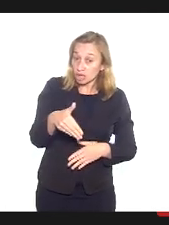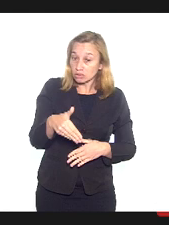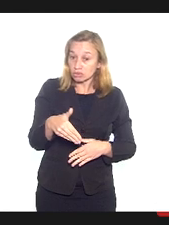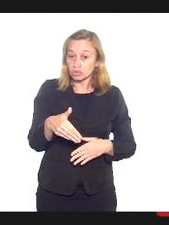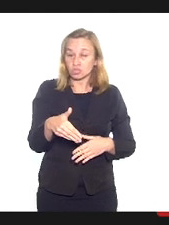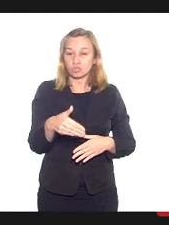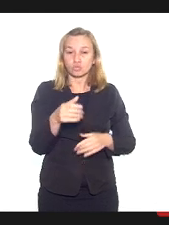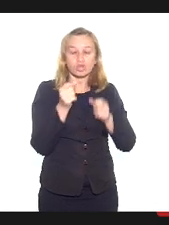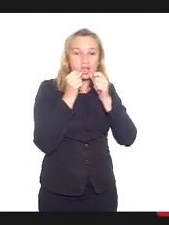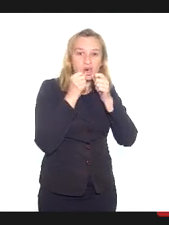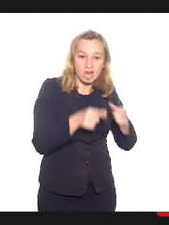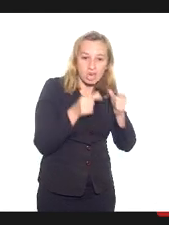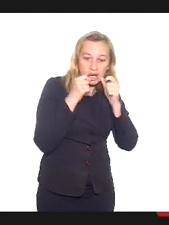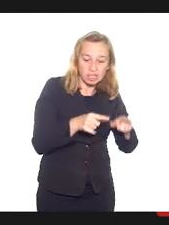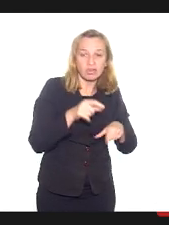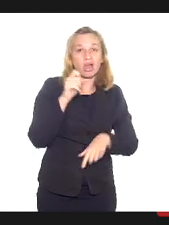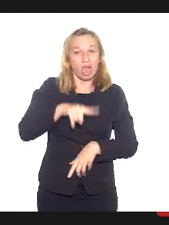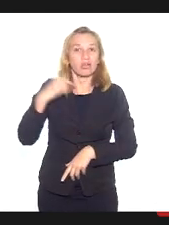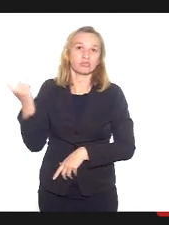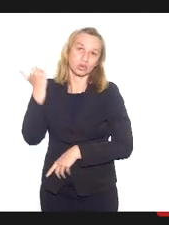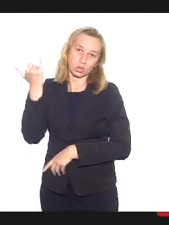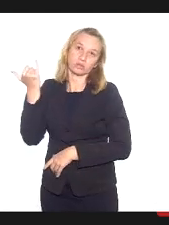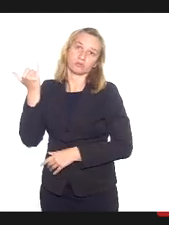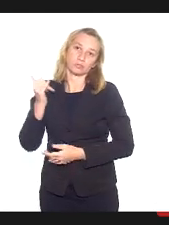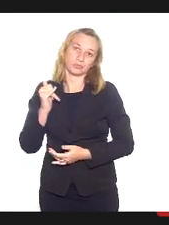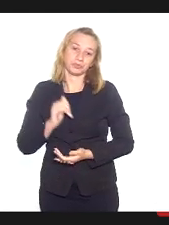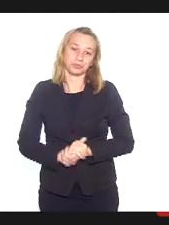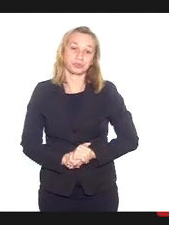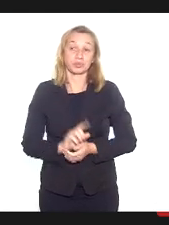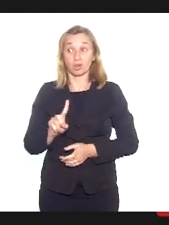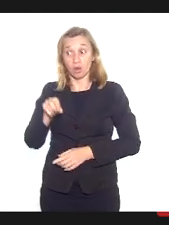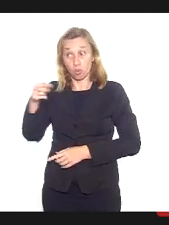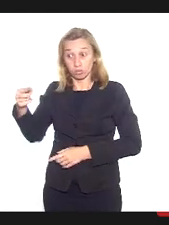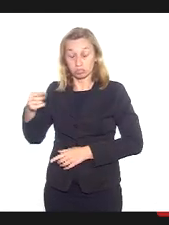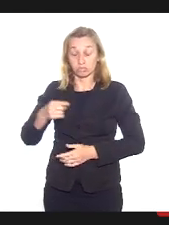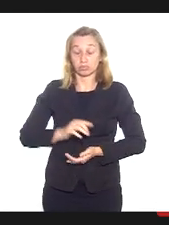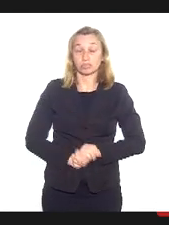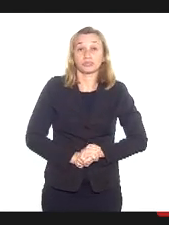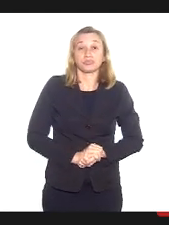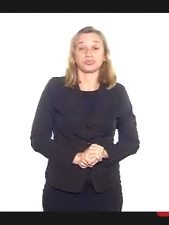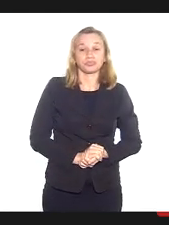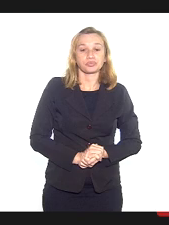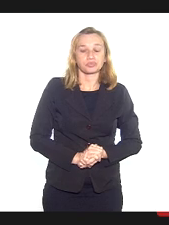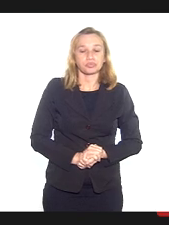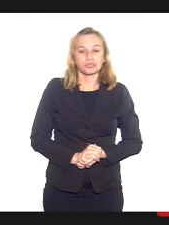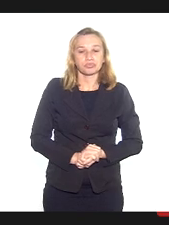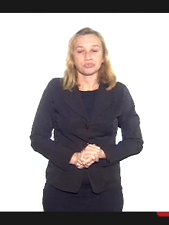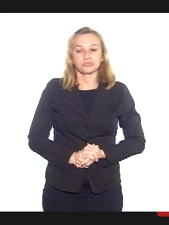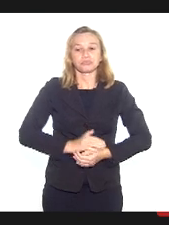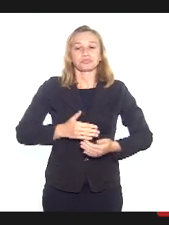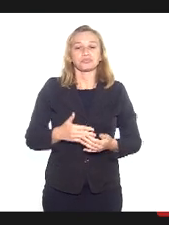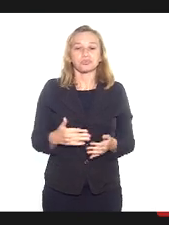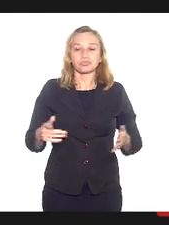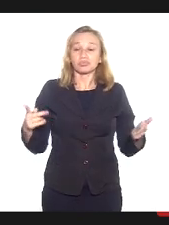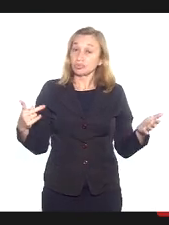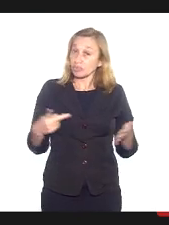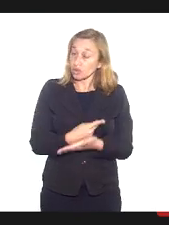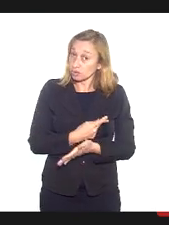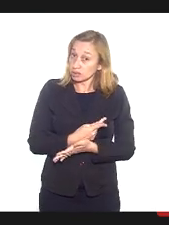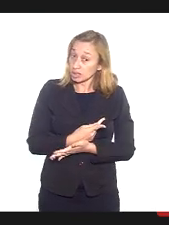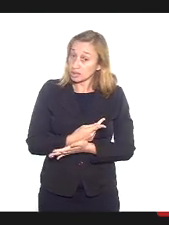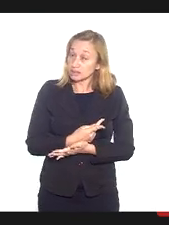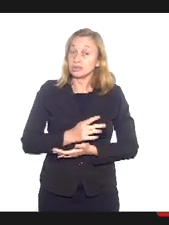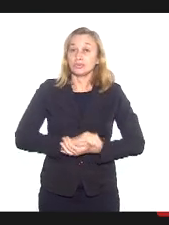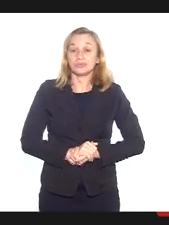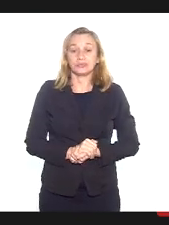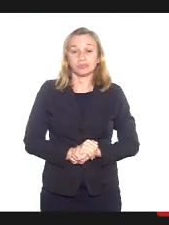xingam, isso é muito importante. Agora, na outra ponta, até que isso se consolide enquanto isso não funciona,